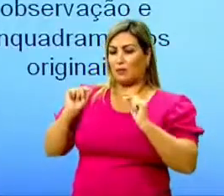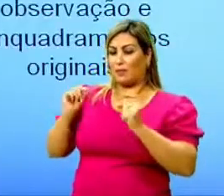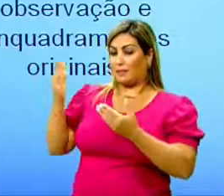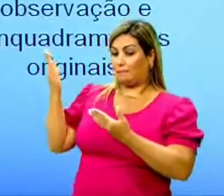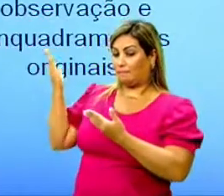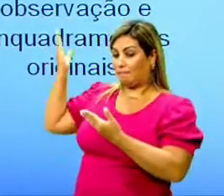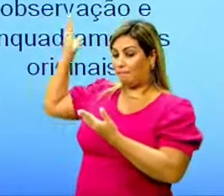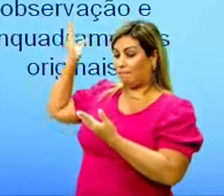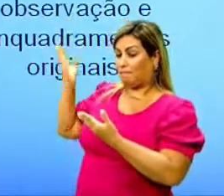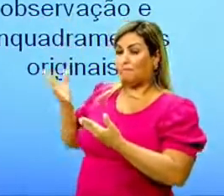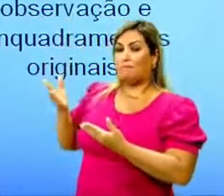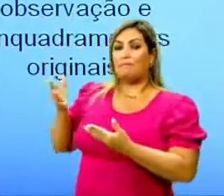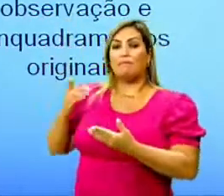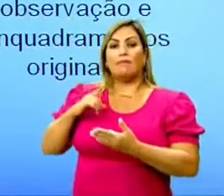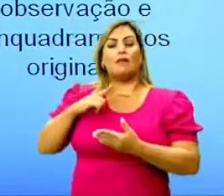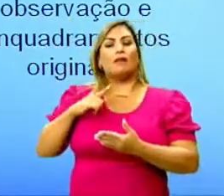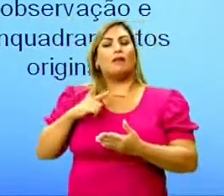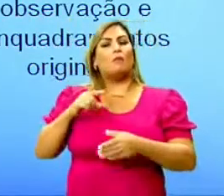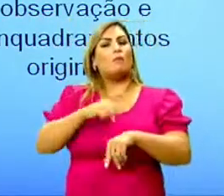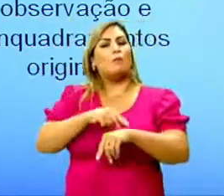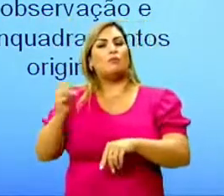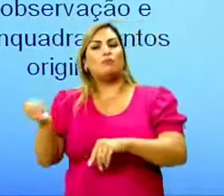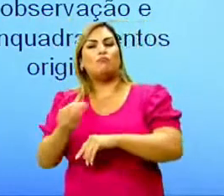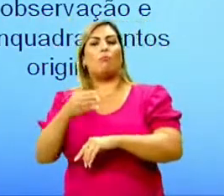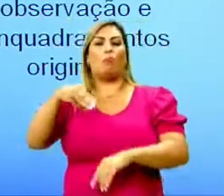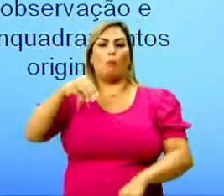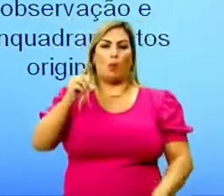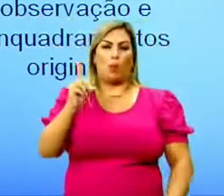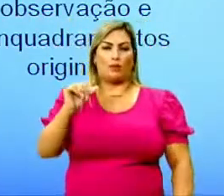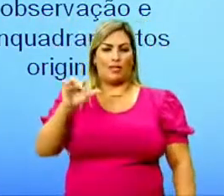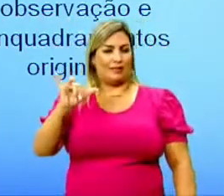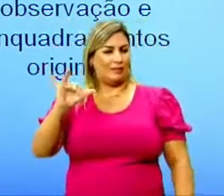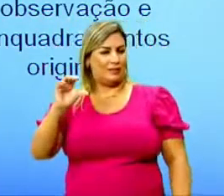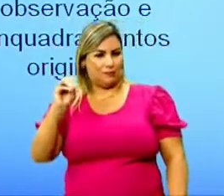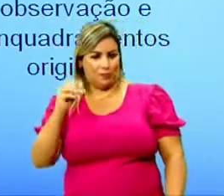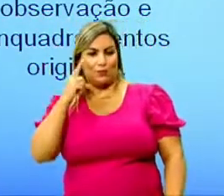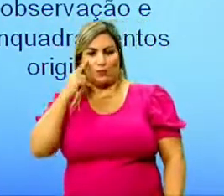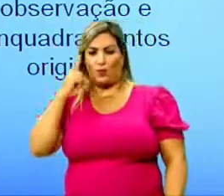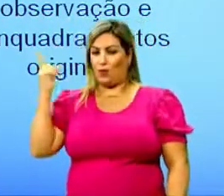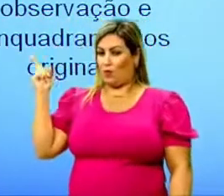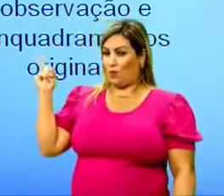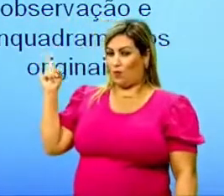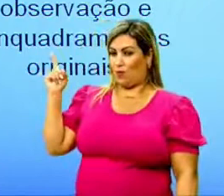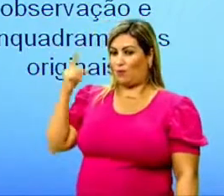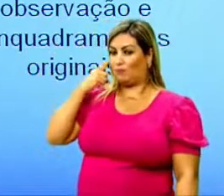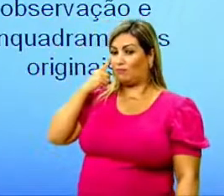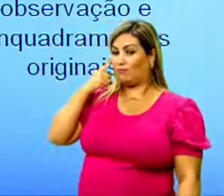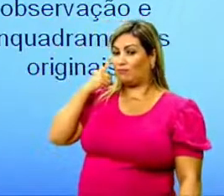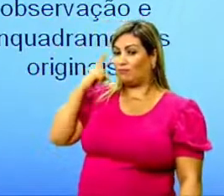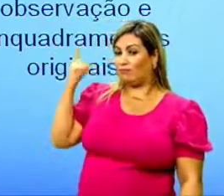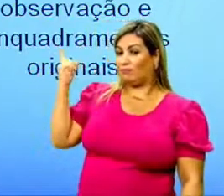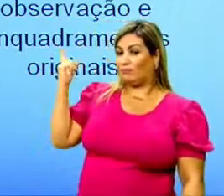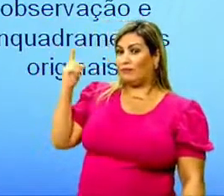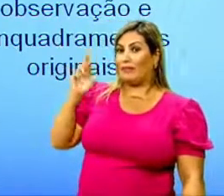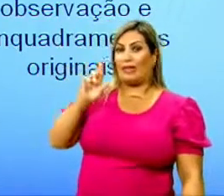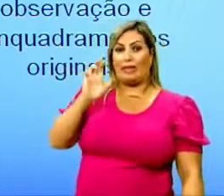o modernismo. Então, perceber a obra aqui, o esquife de Renoir, do